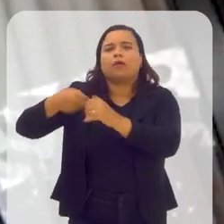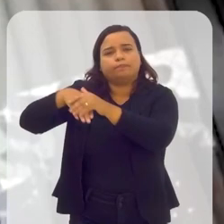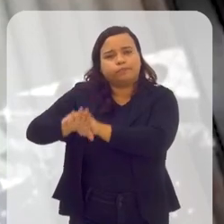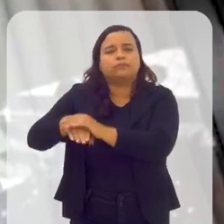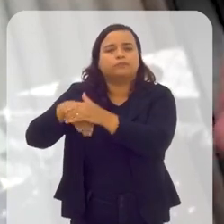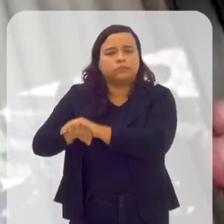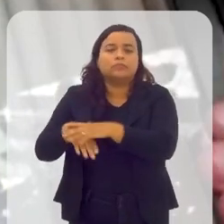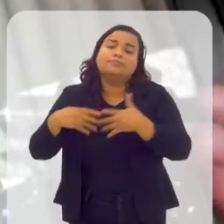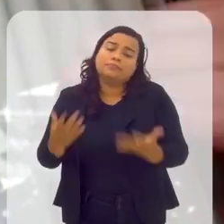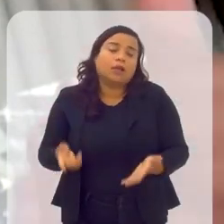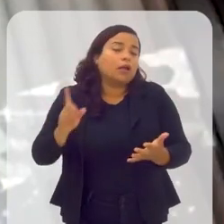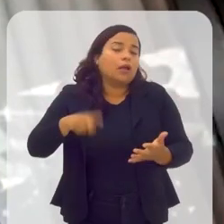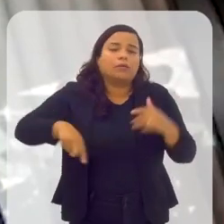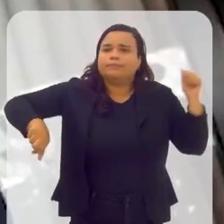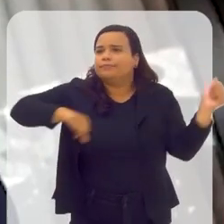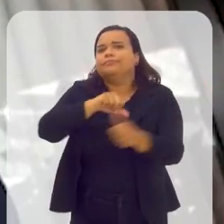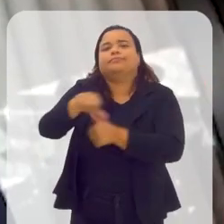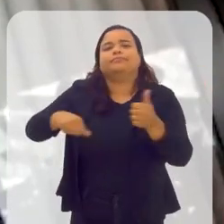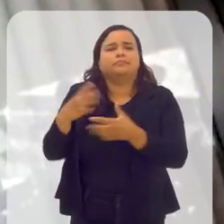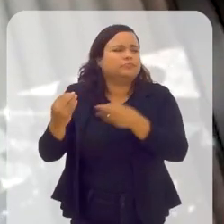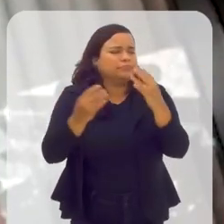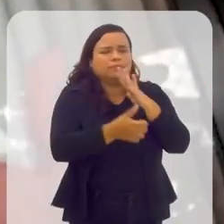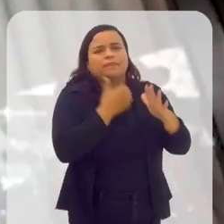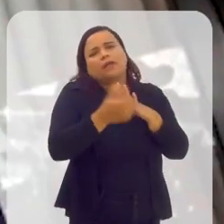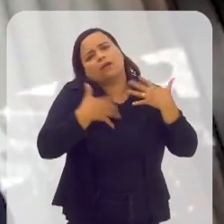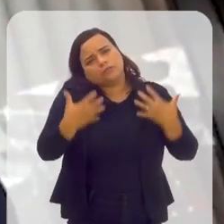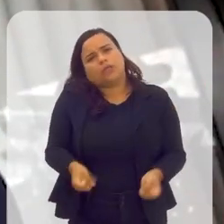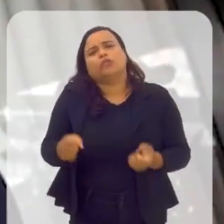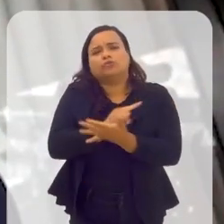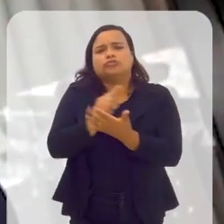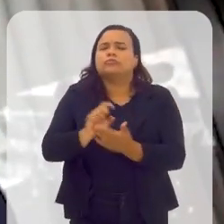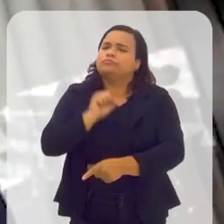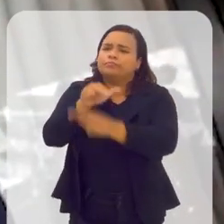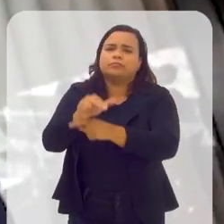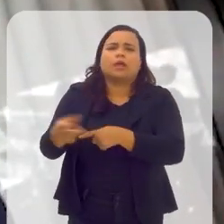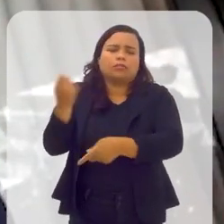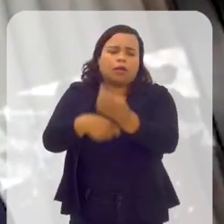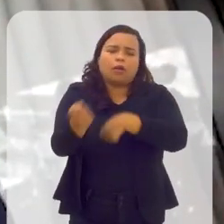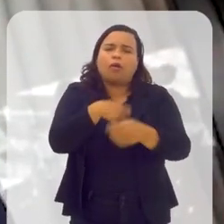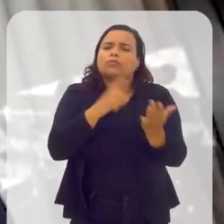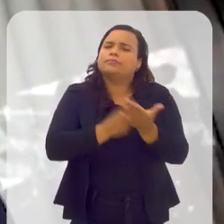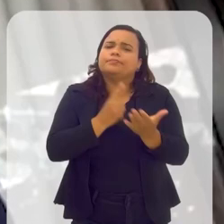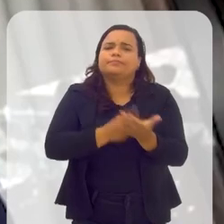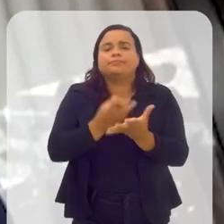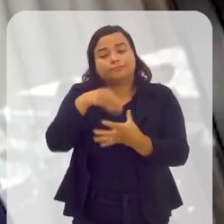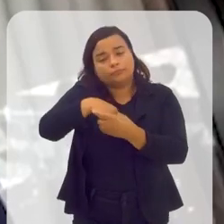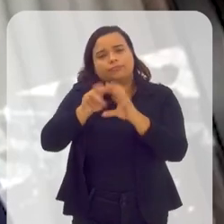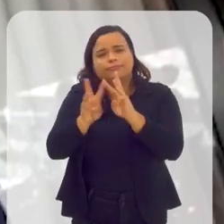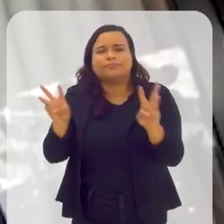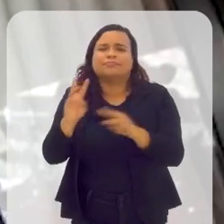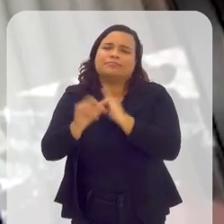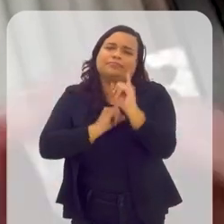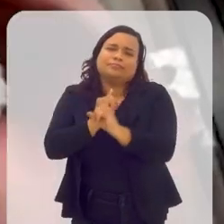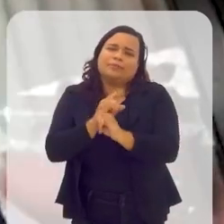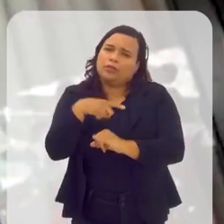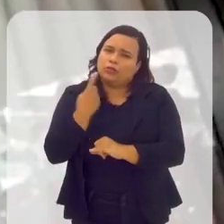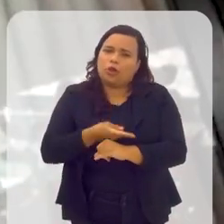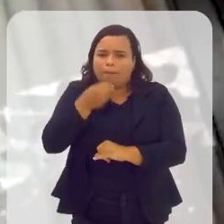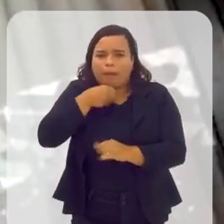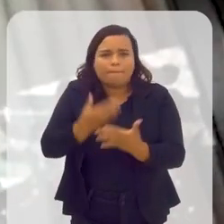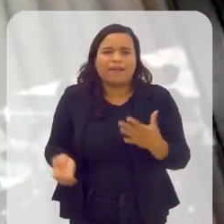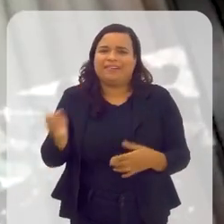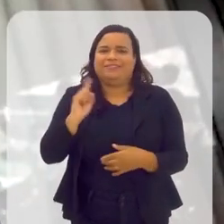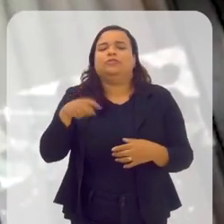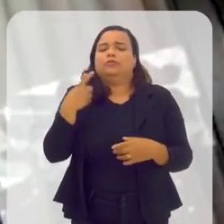são aptas, efetivamente, a vivenciar o digital, a fazerem negócios pela internet. Eu acho que essa foi uma oportunidade que a gente não se